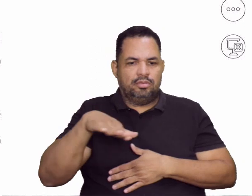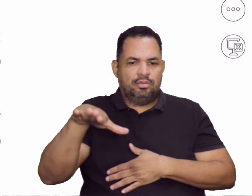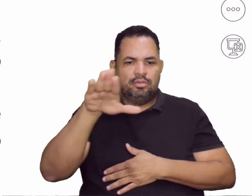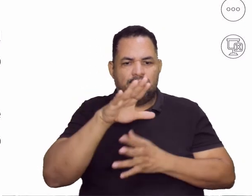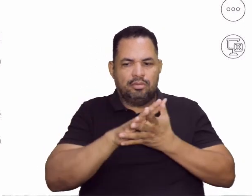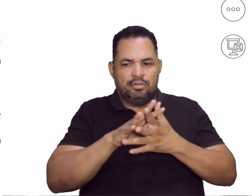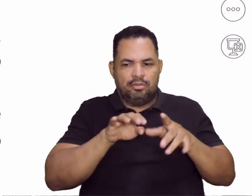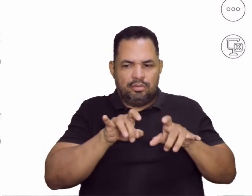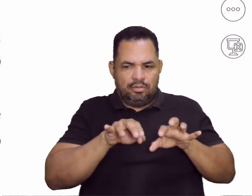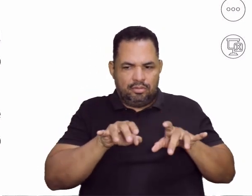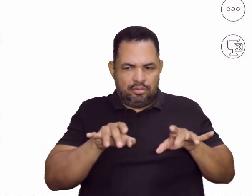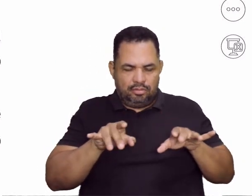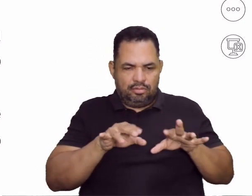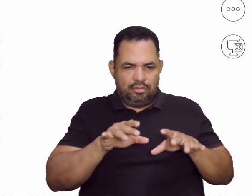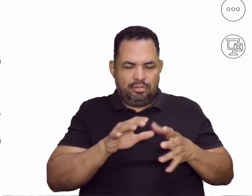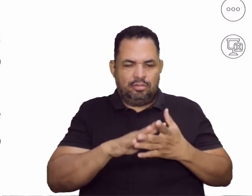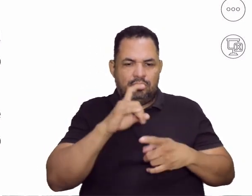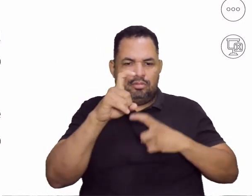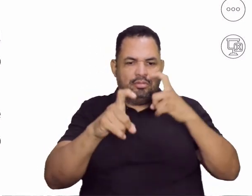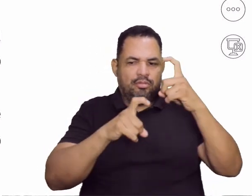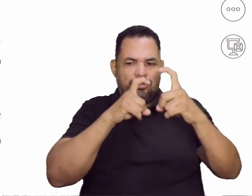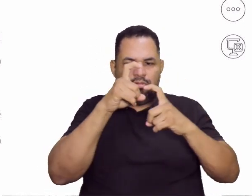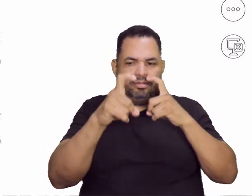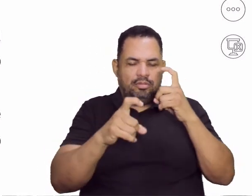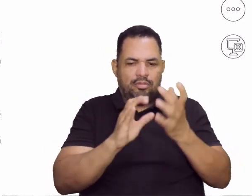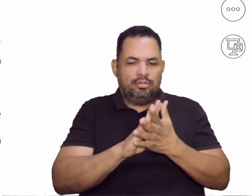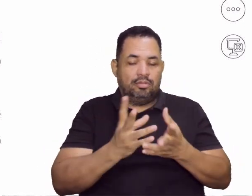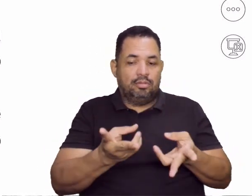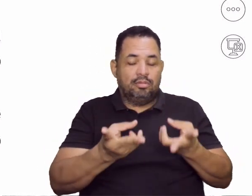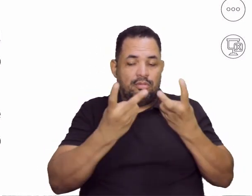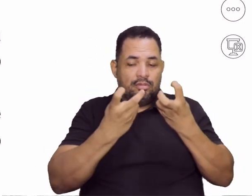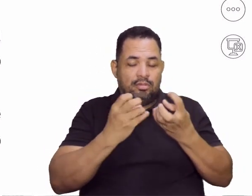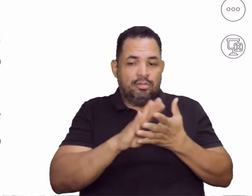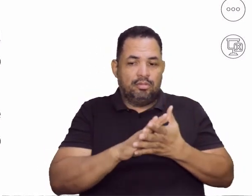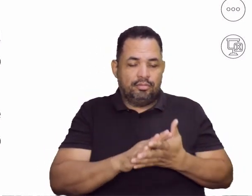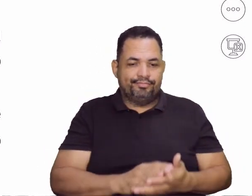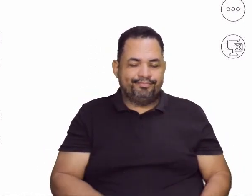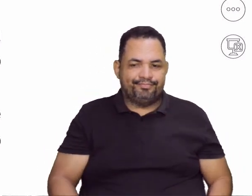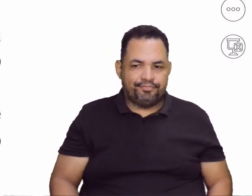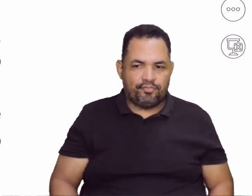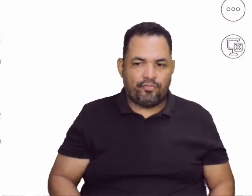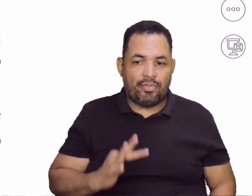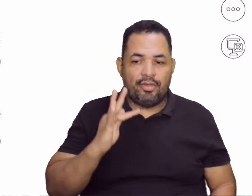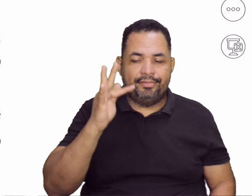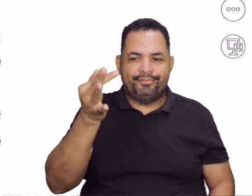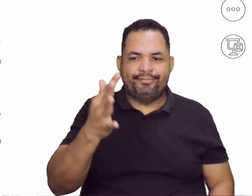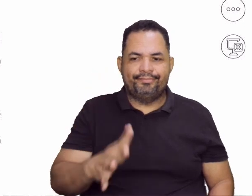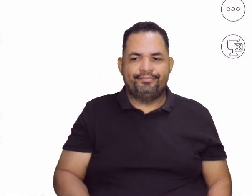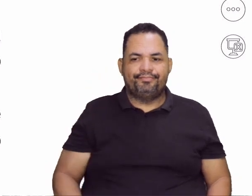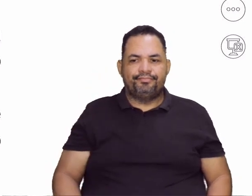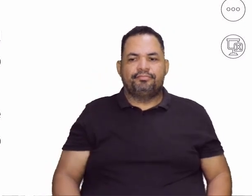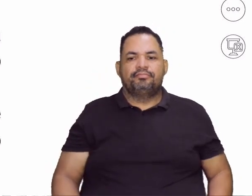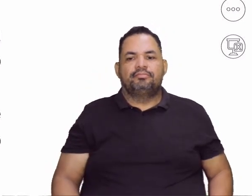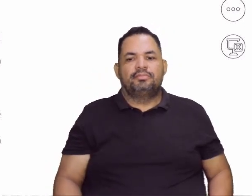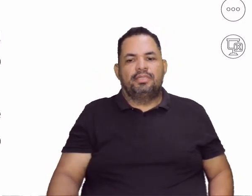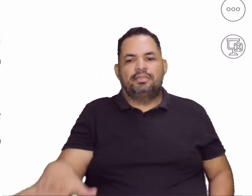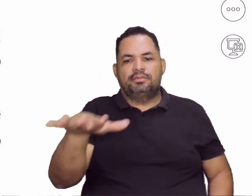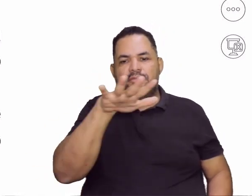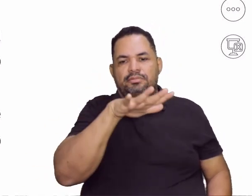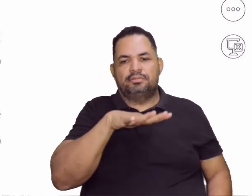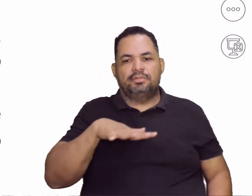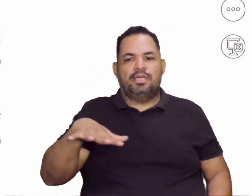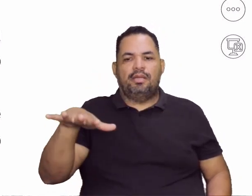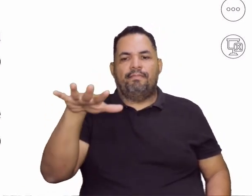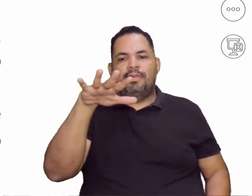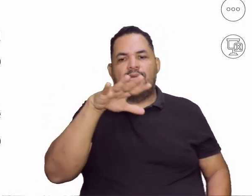o avanço tecnológico, a gente percebe muito essa pegada futurista, de espaço, de